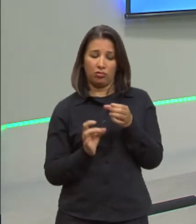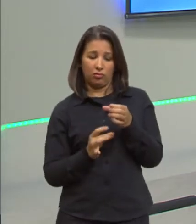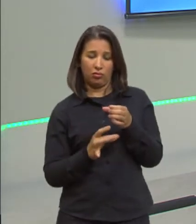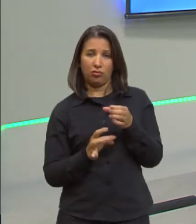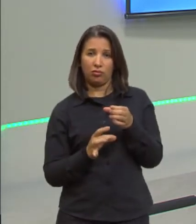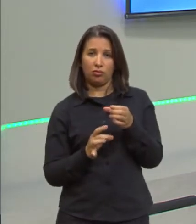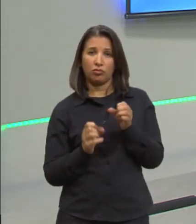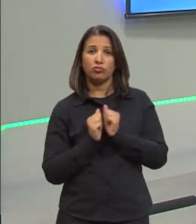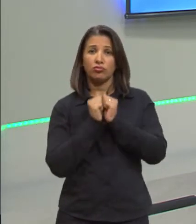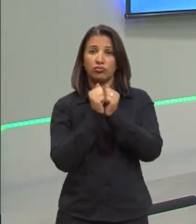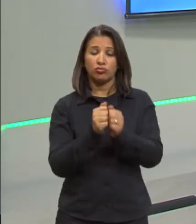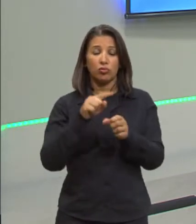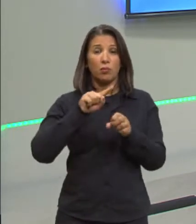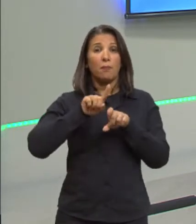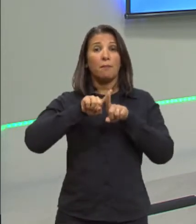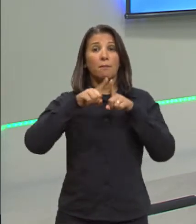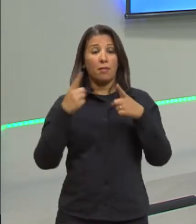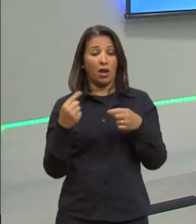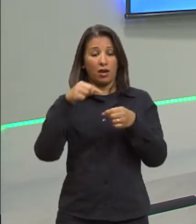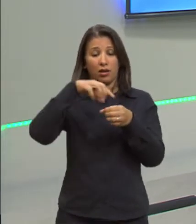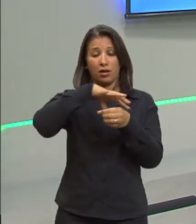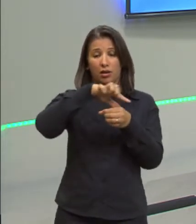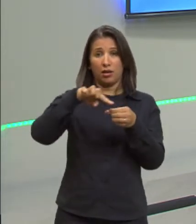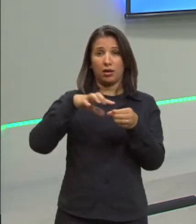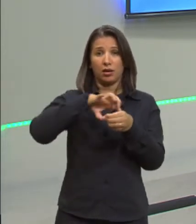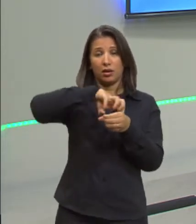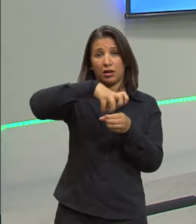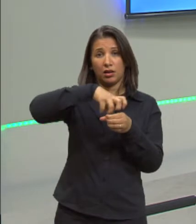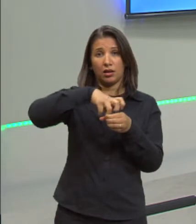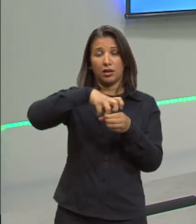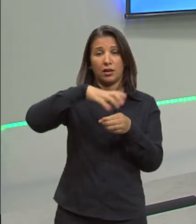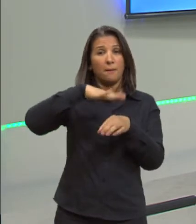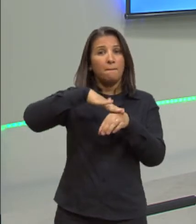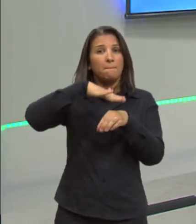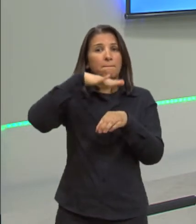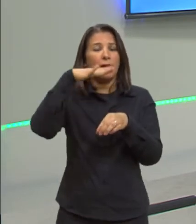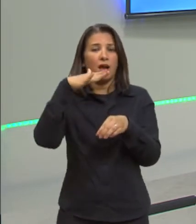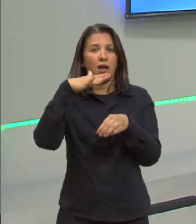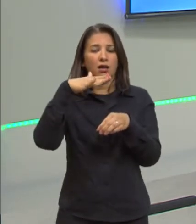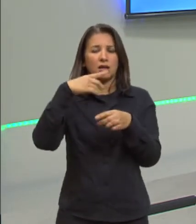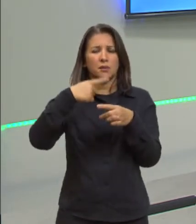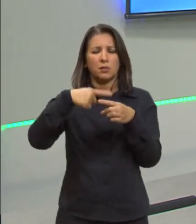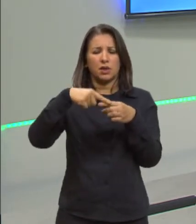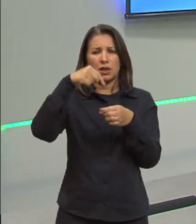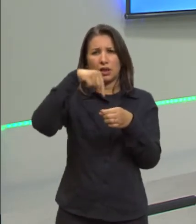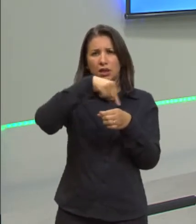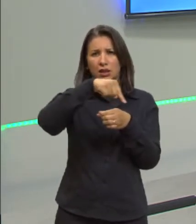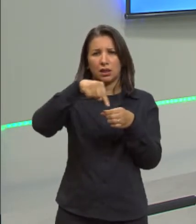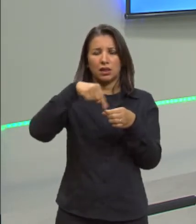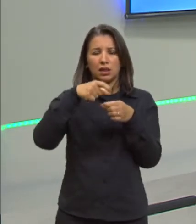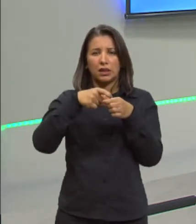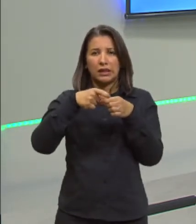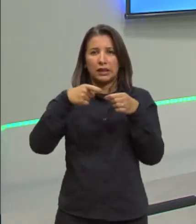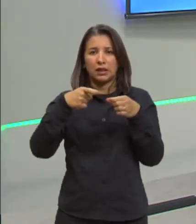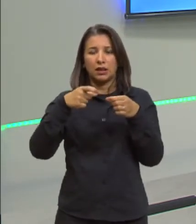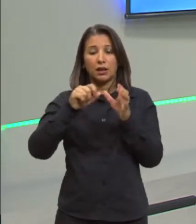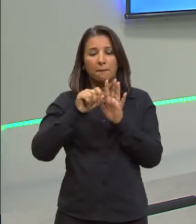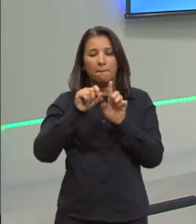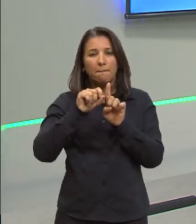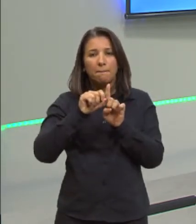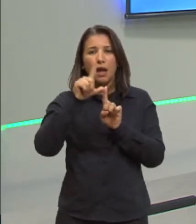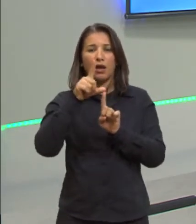aumentar muito mais, vai dilatar muito mais. Por quê? Porque o coeficiente de dilatação é maior.